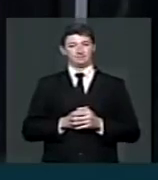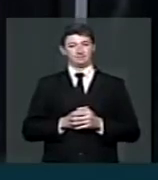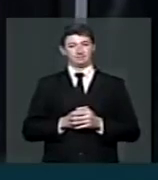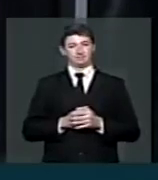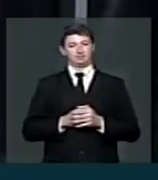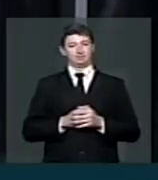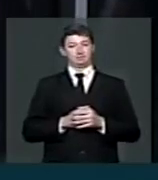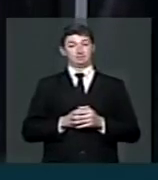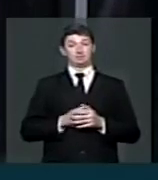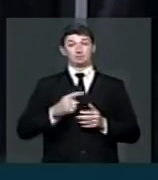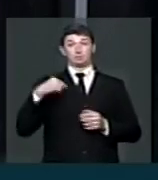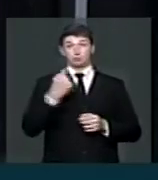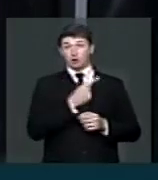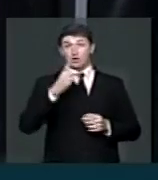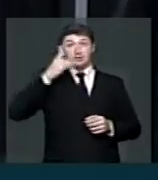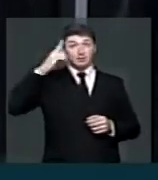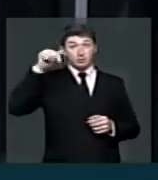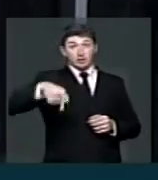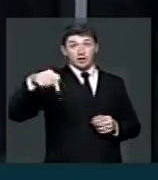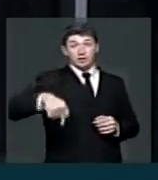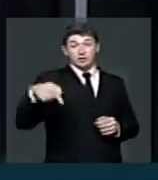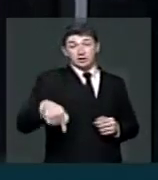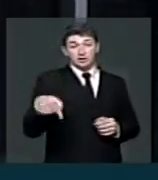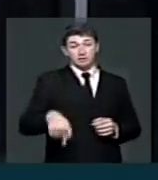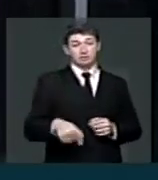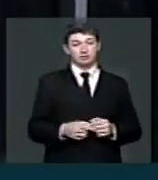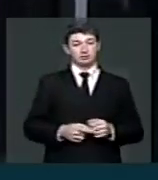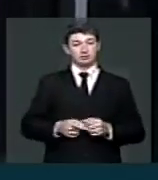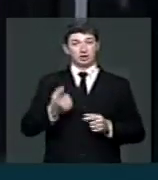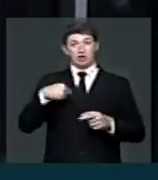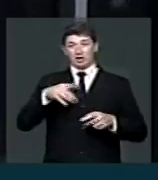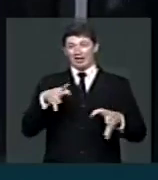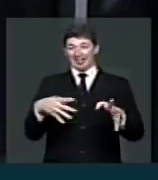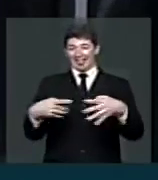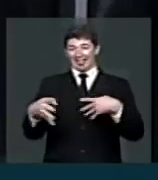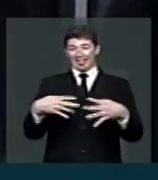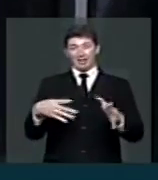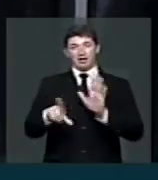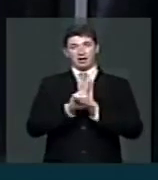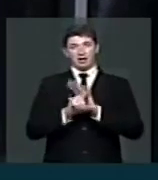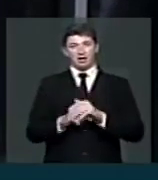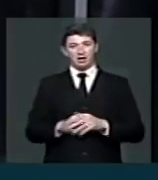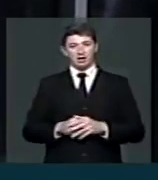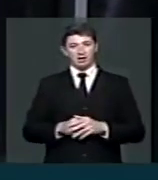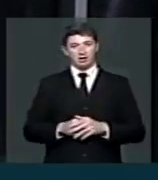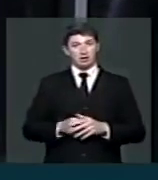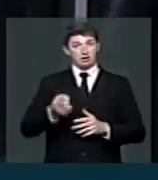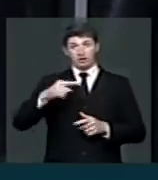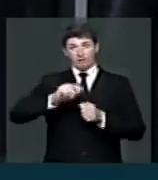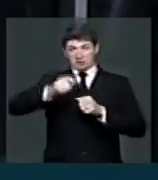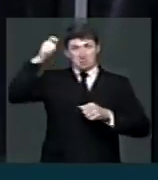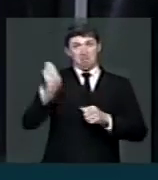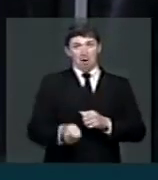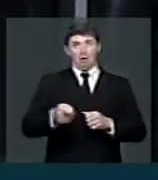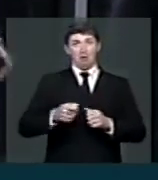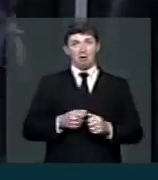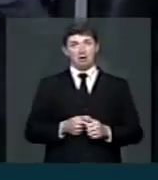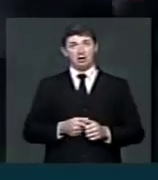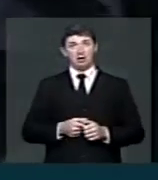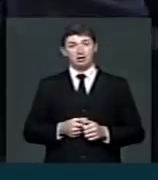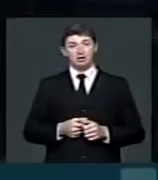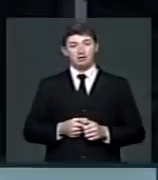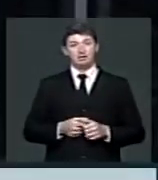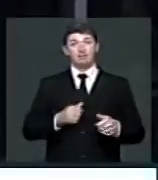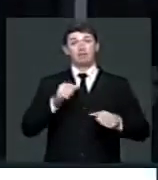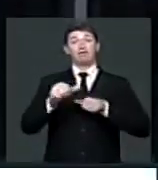Se nós, deputados, afluxarmos a lei, não tomarmos providência, vai